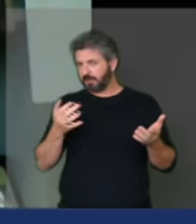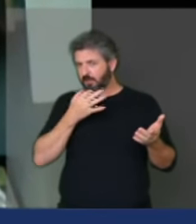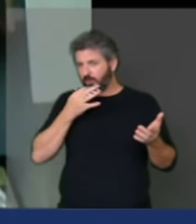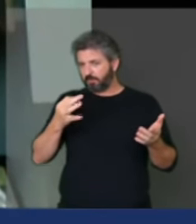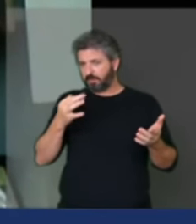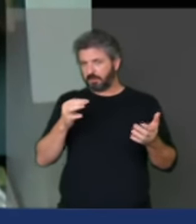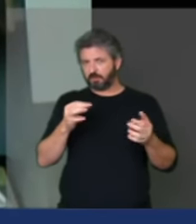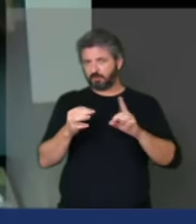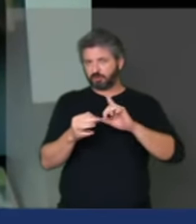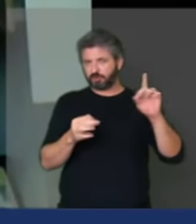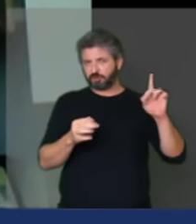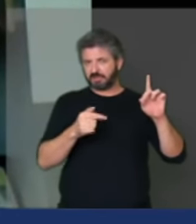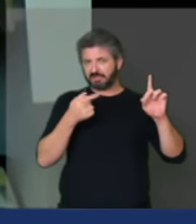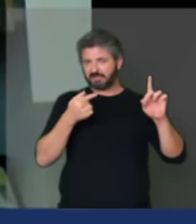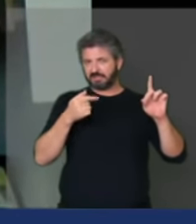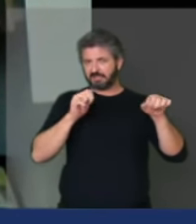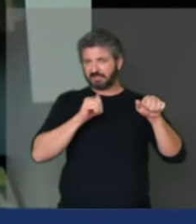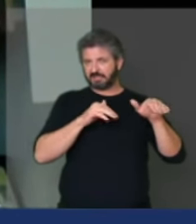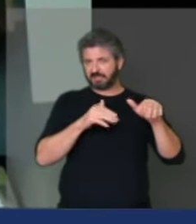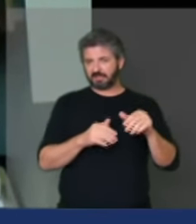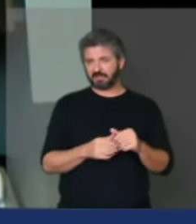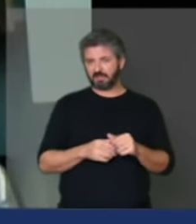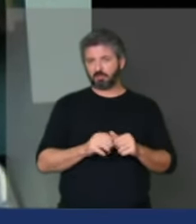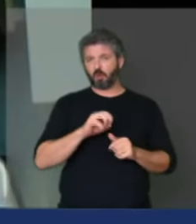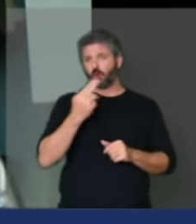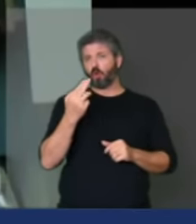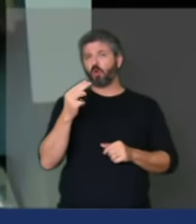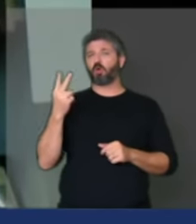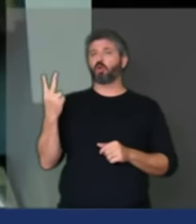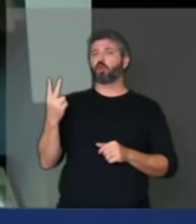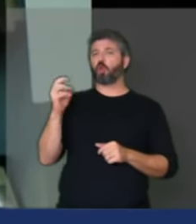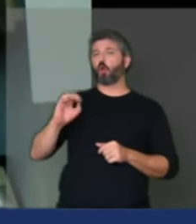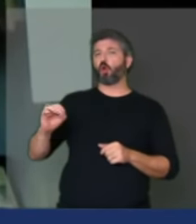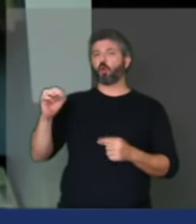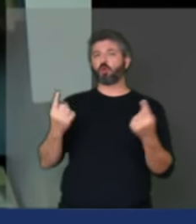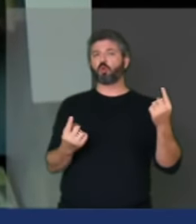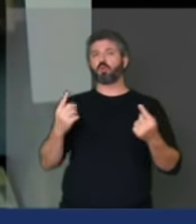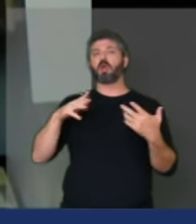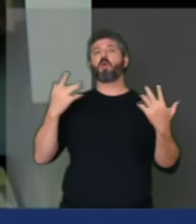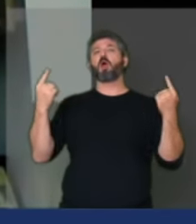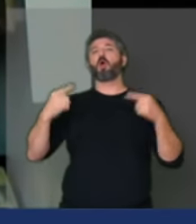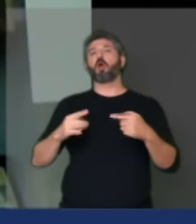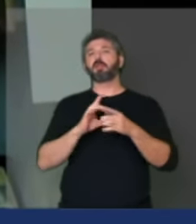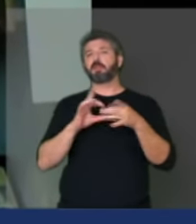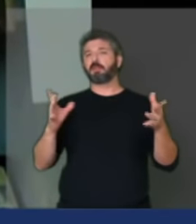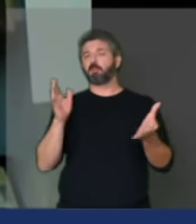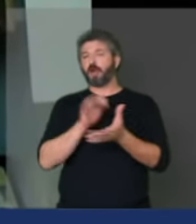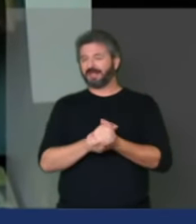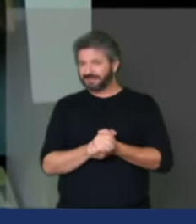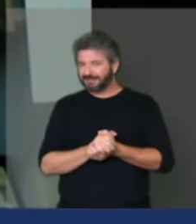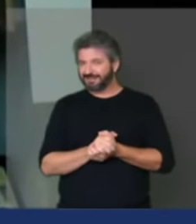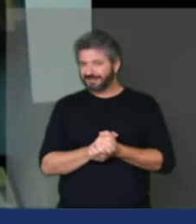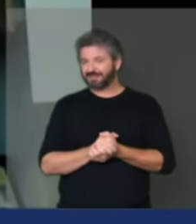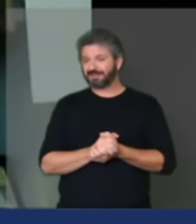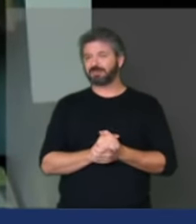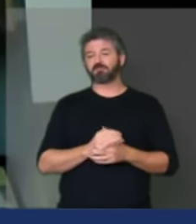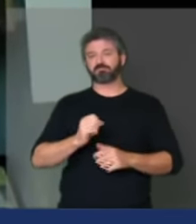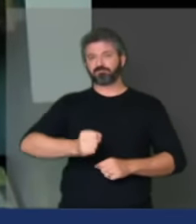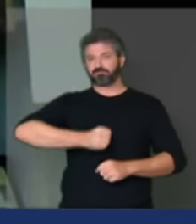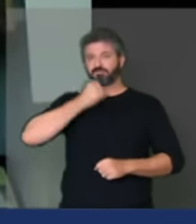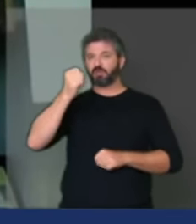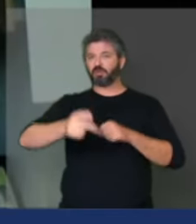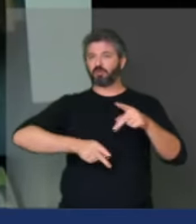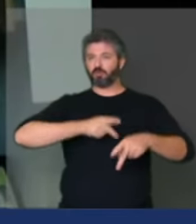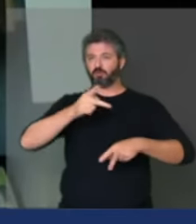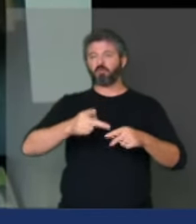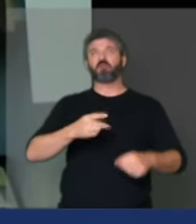direita do dia 7 de setembro ou nos manifestos do dia 2 de outubro com todas essas ações que revoltam a população